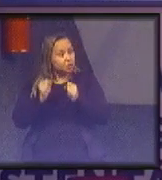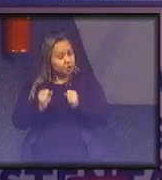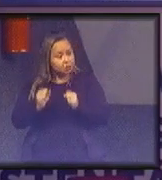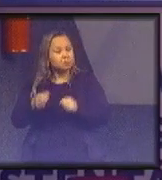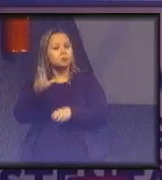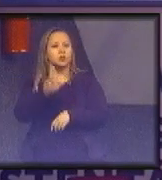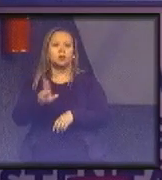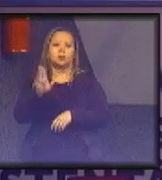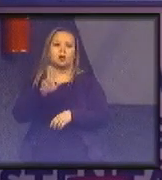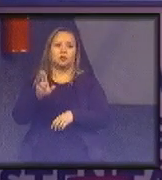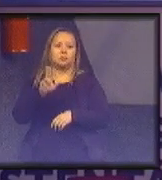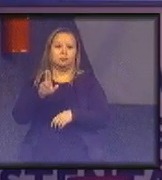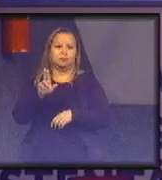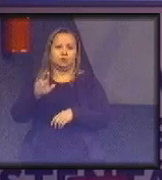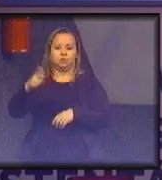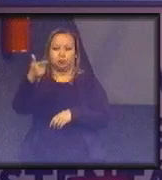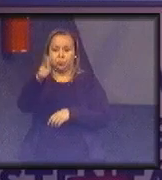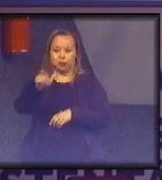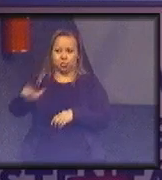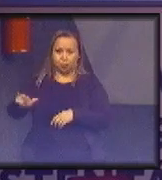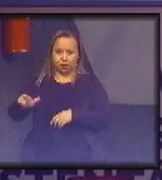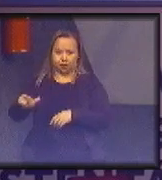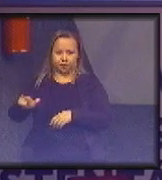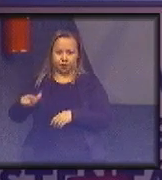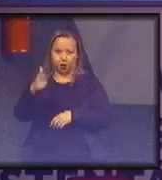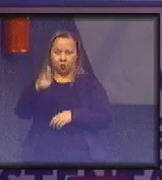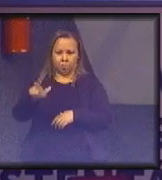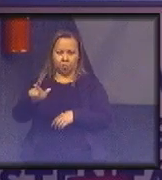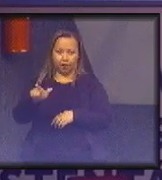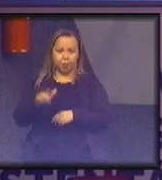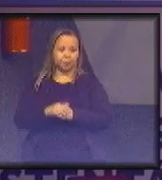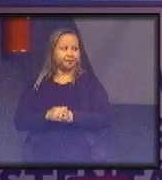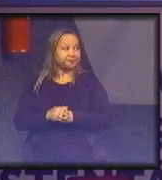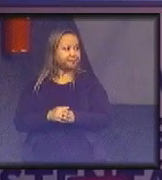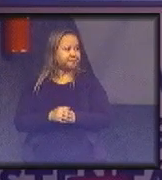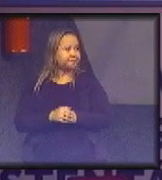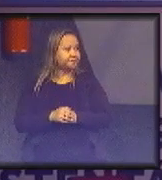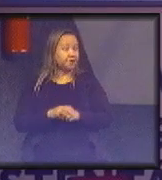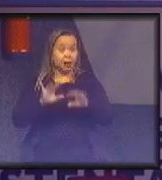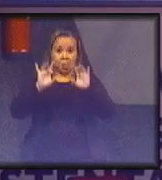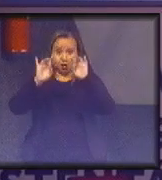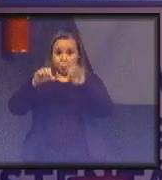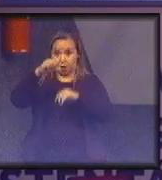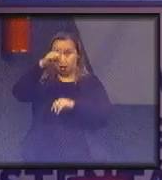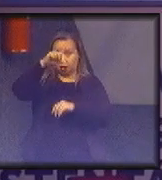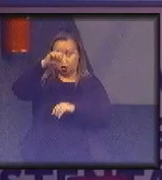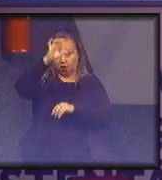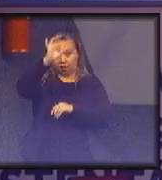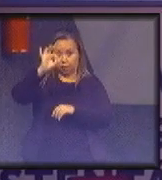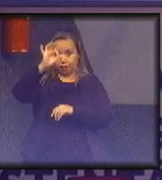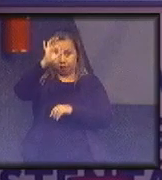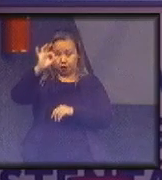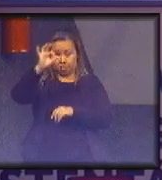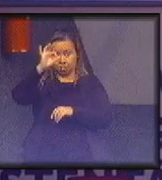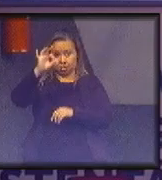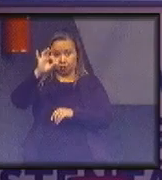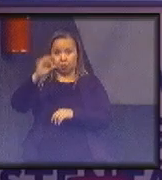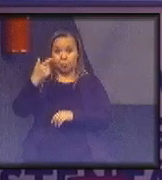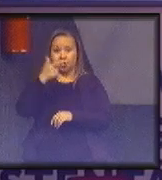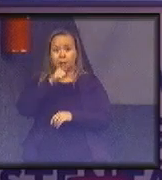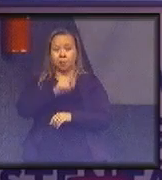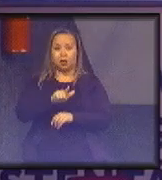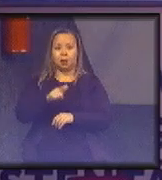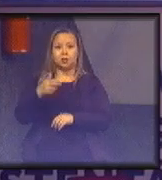ser reciclada, mas no mundo como um todo apenas 9% vem sendo circular